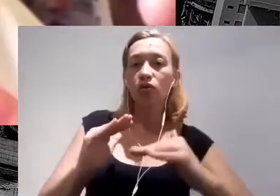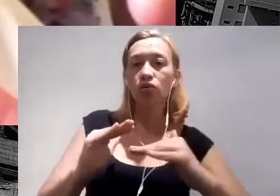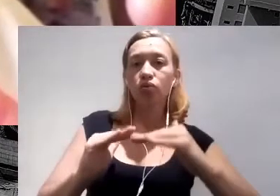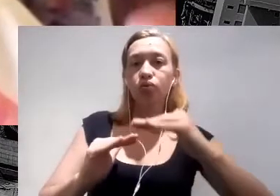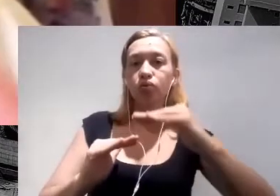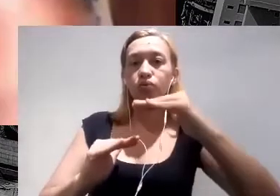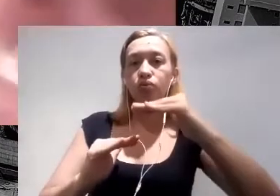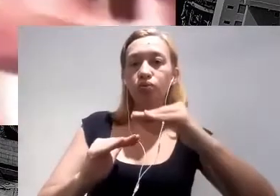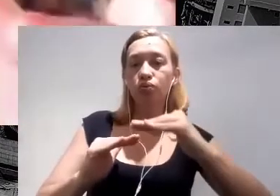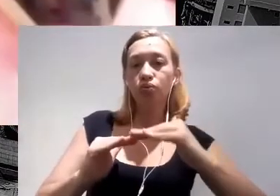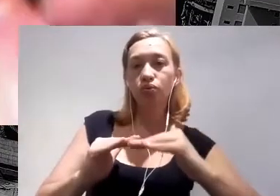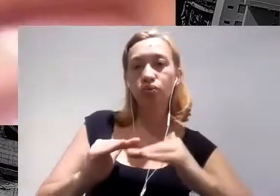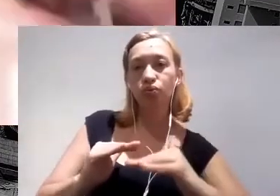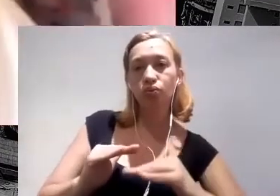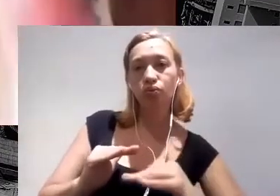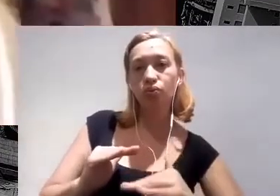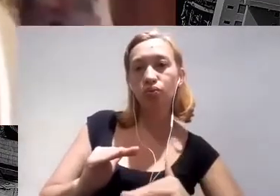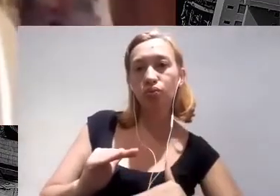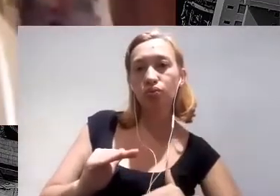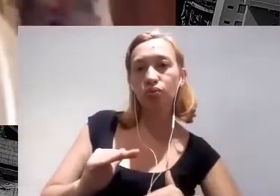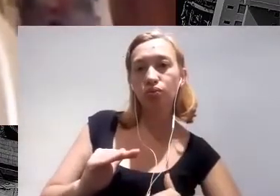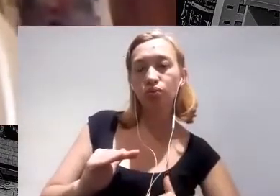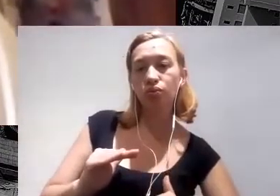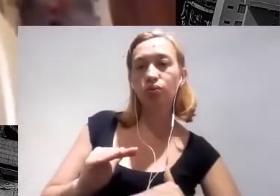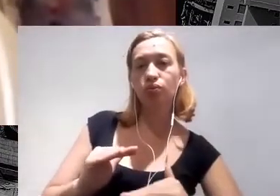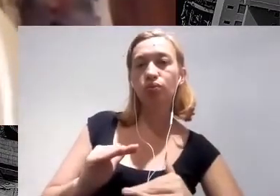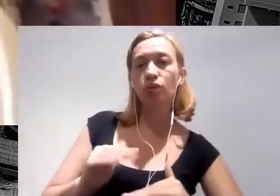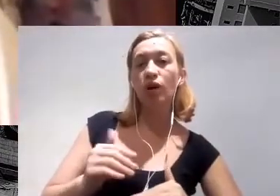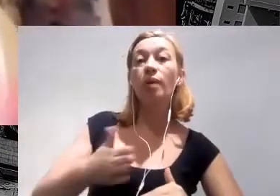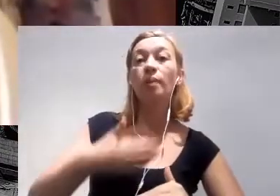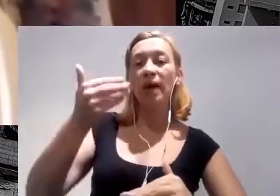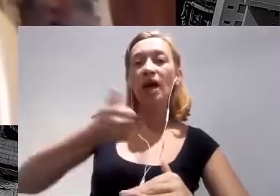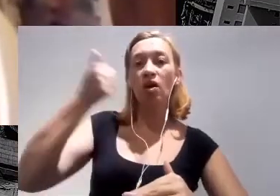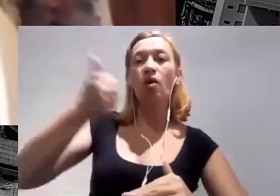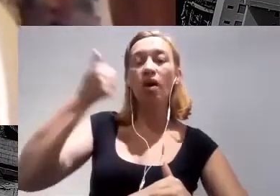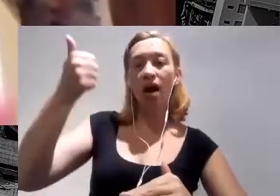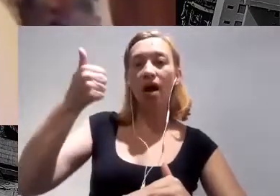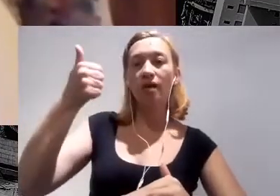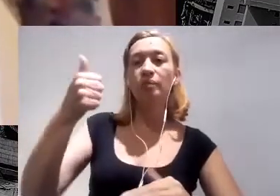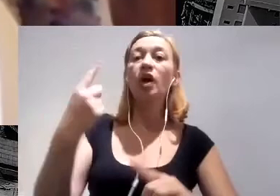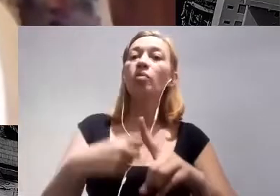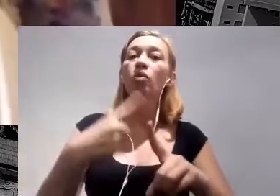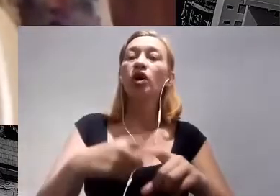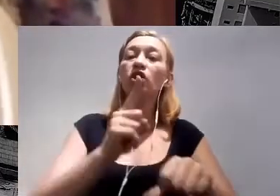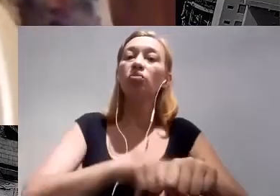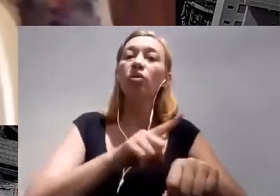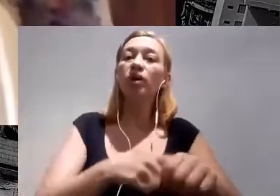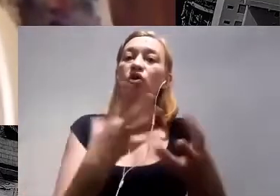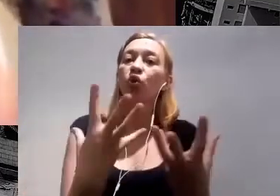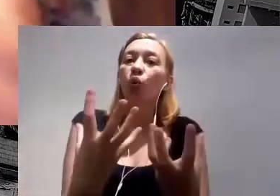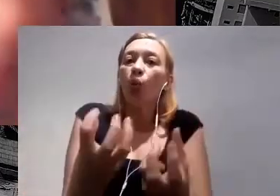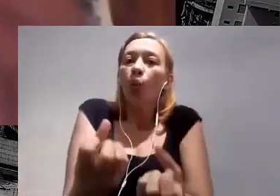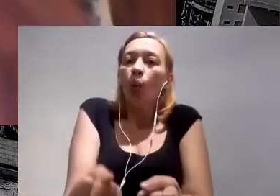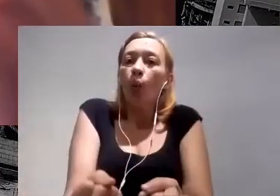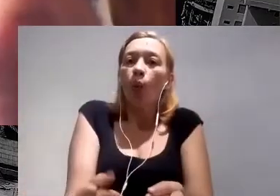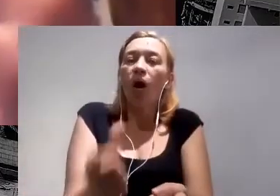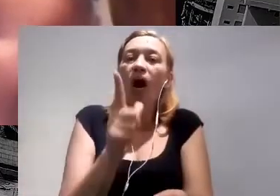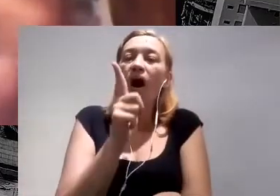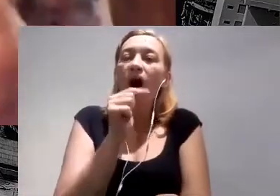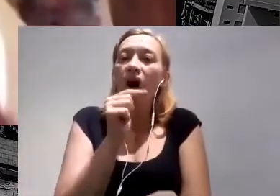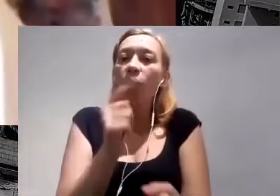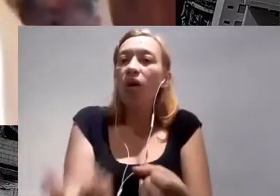apoiar a manutenção desse ciclo da água, porque no período da seca, essa água volta, quer dizer,